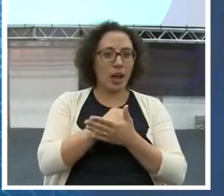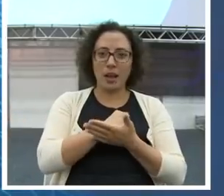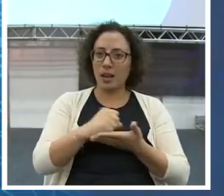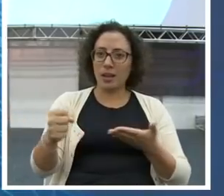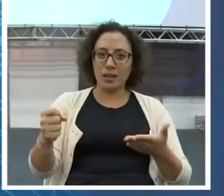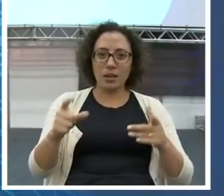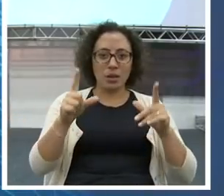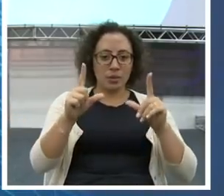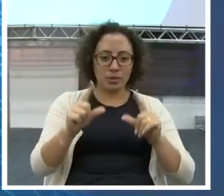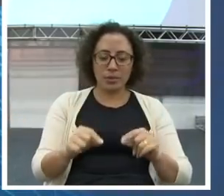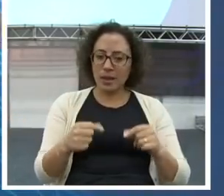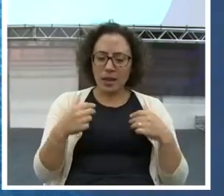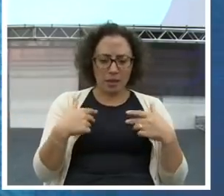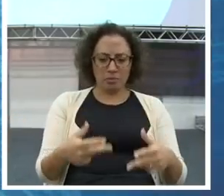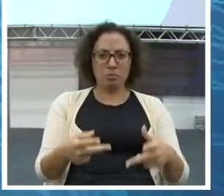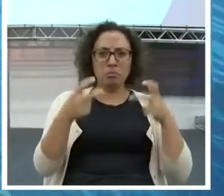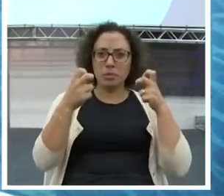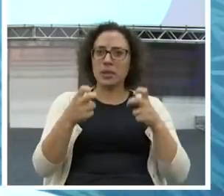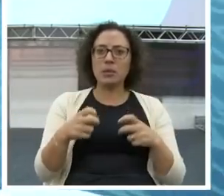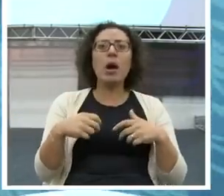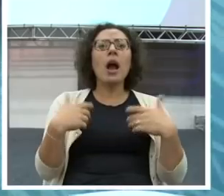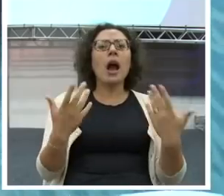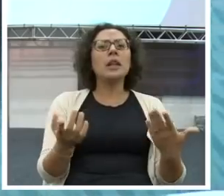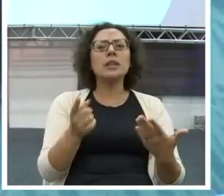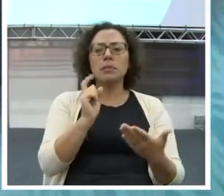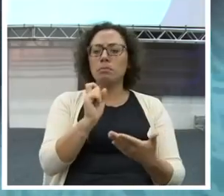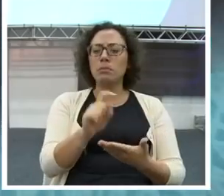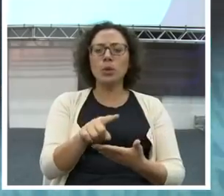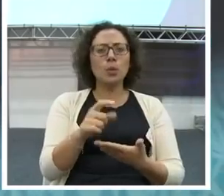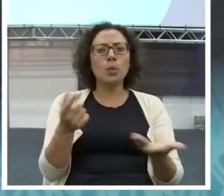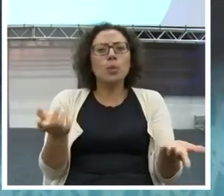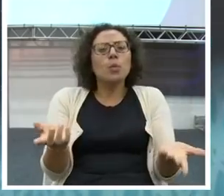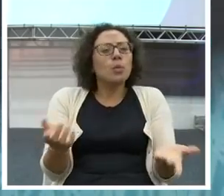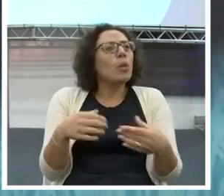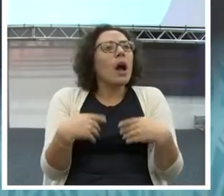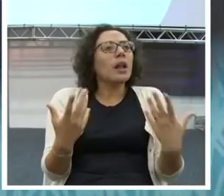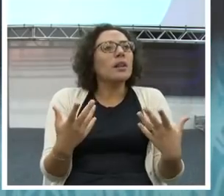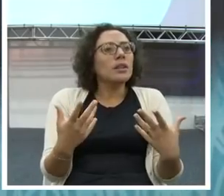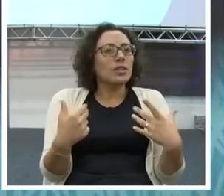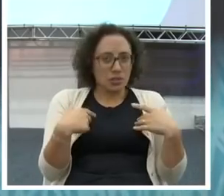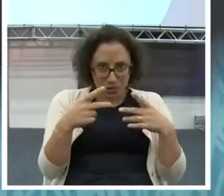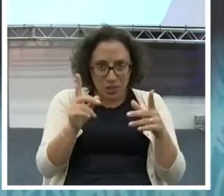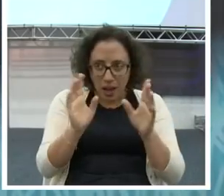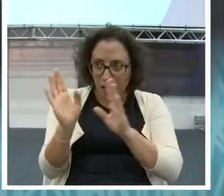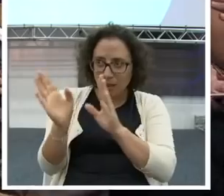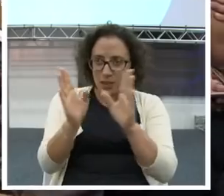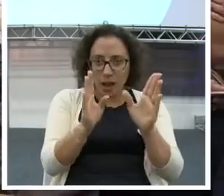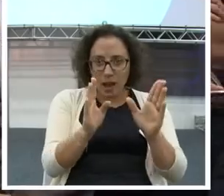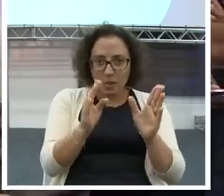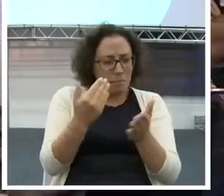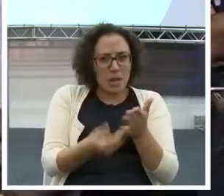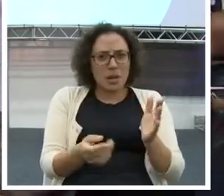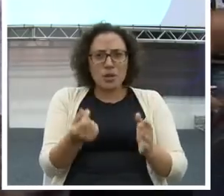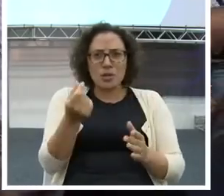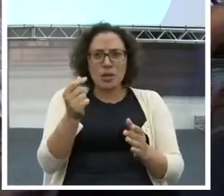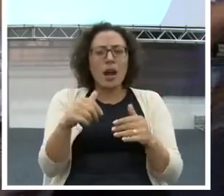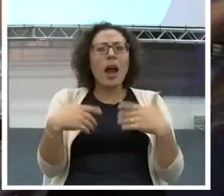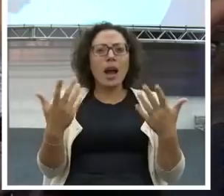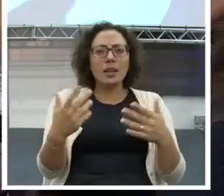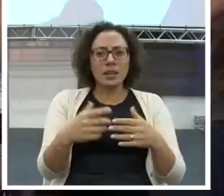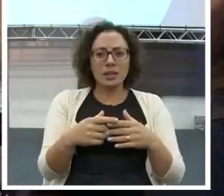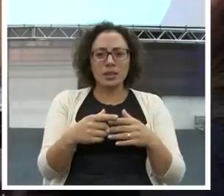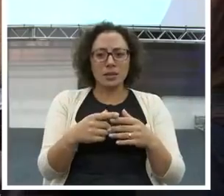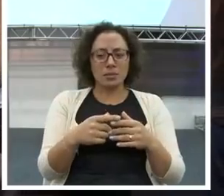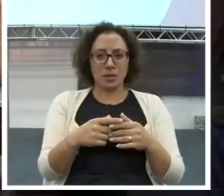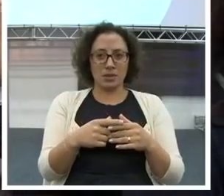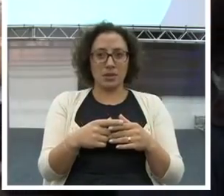Você nem sabe para onde foi. Já aconteceu isso? Vou falar para você. Isso não é medo